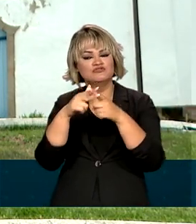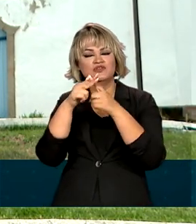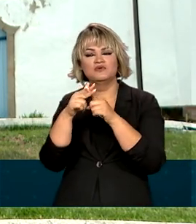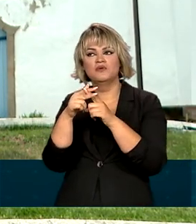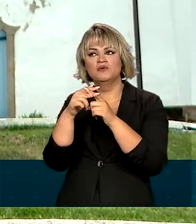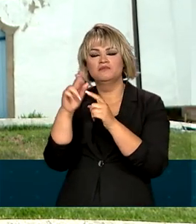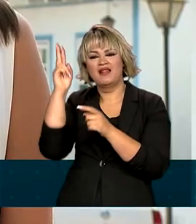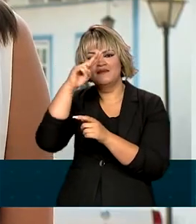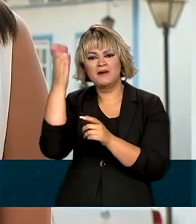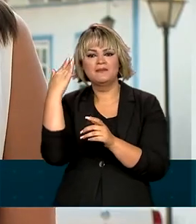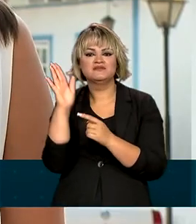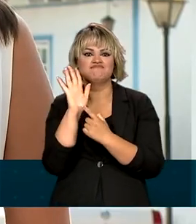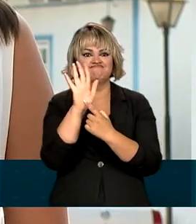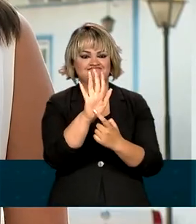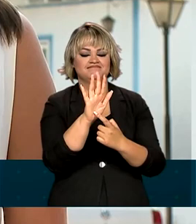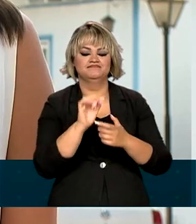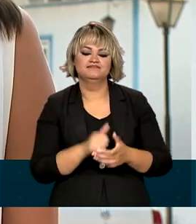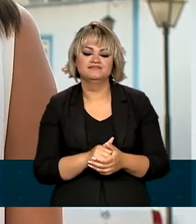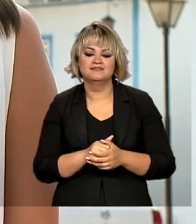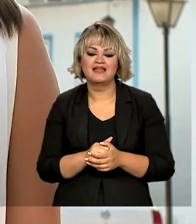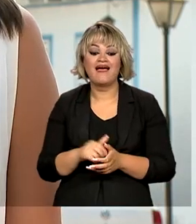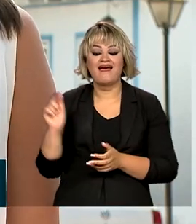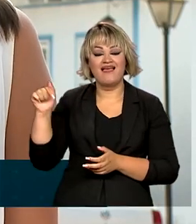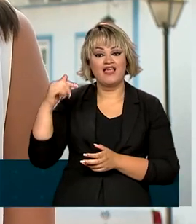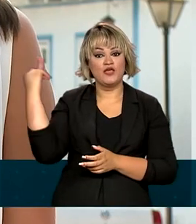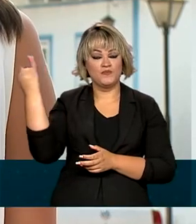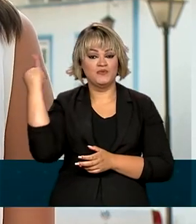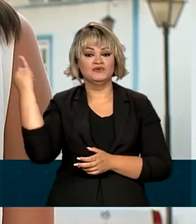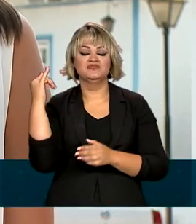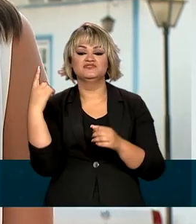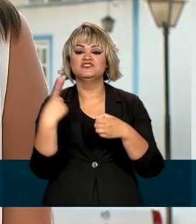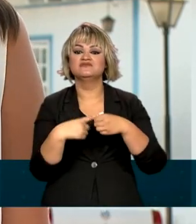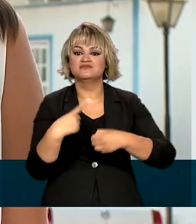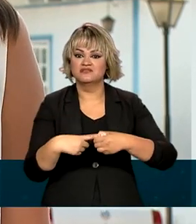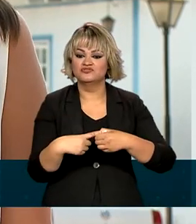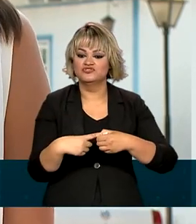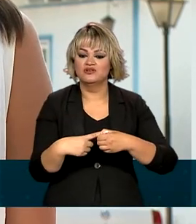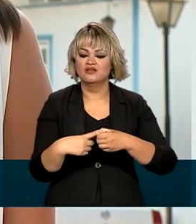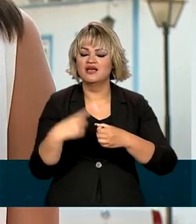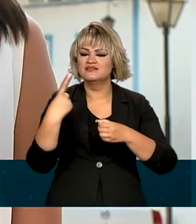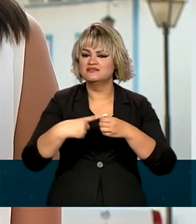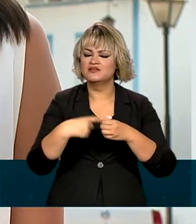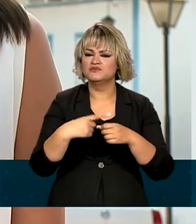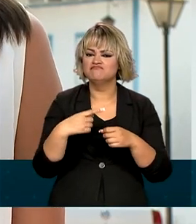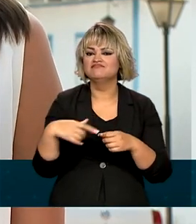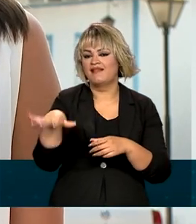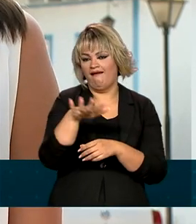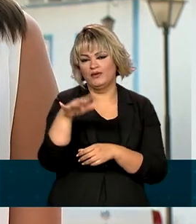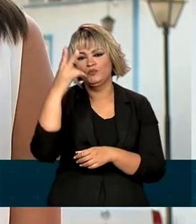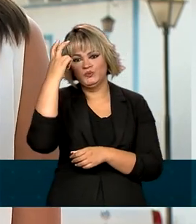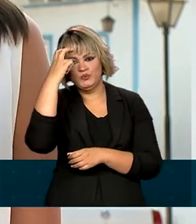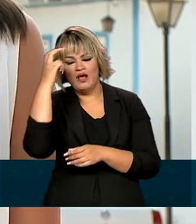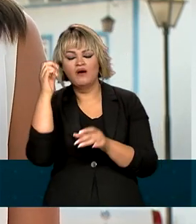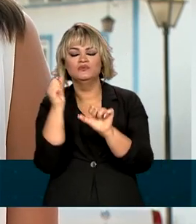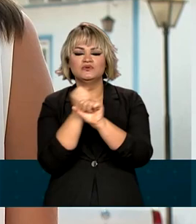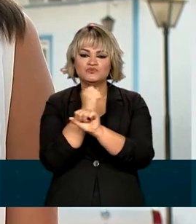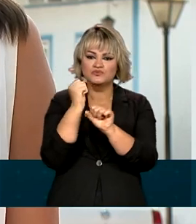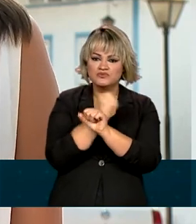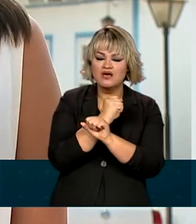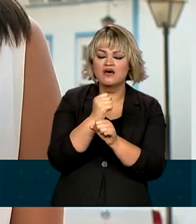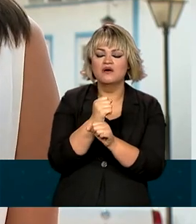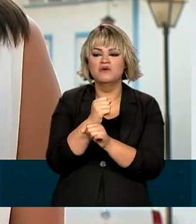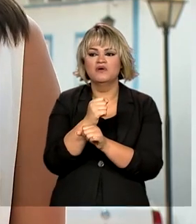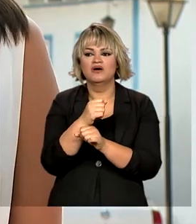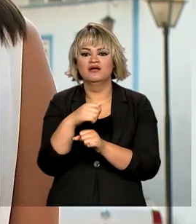reconstruídos. A gente tem a importância da cidade, não só pela essa parte cultural, da arquitetura, do